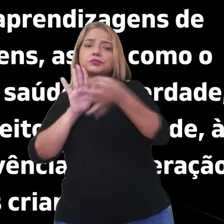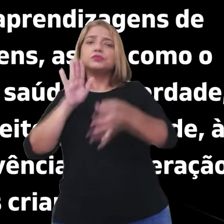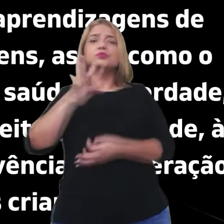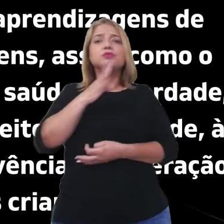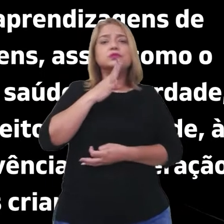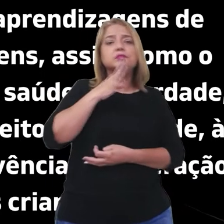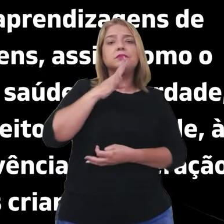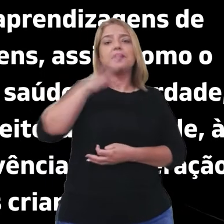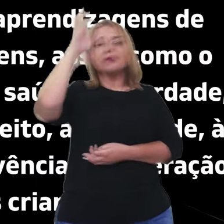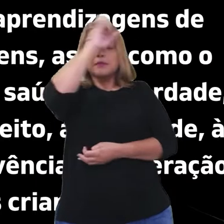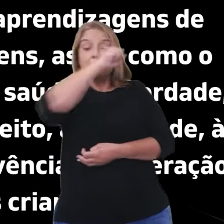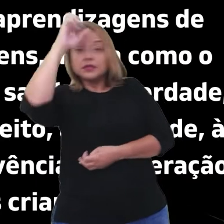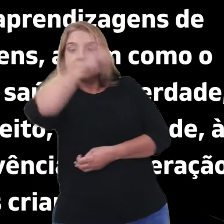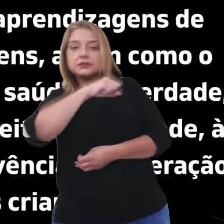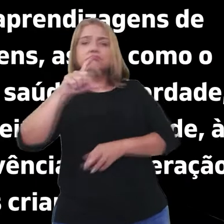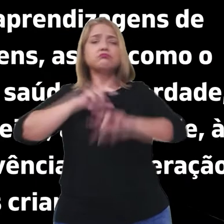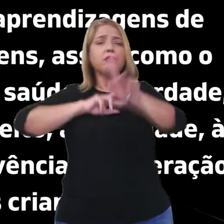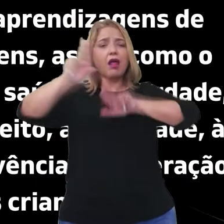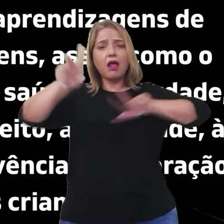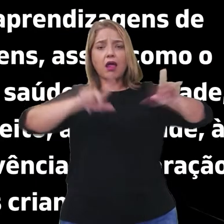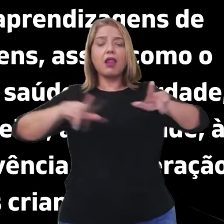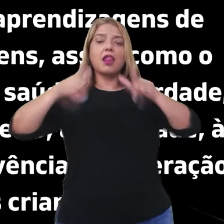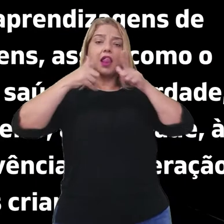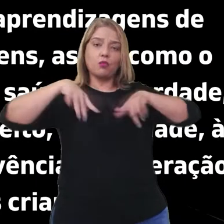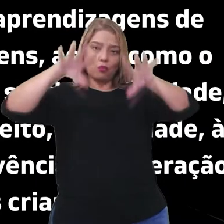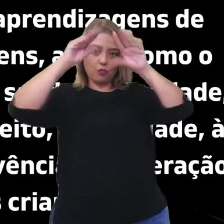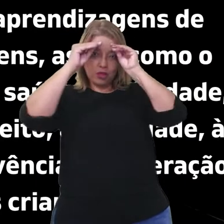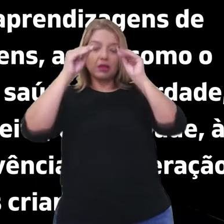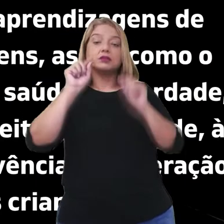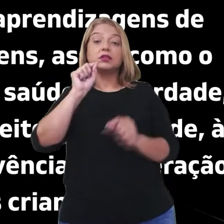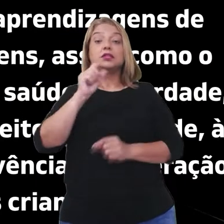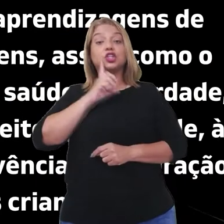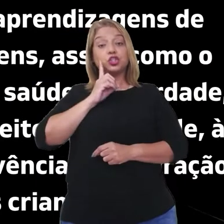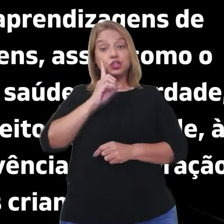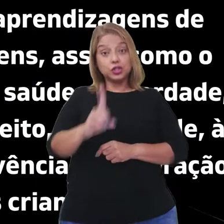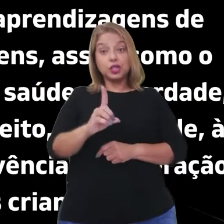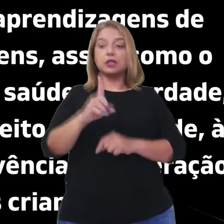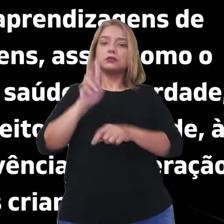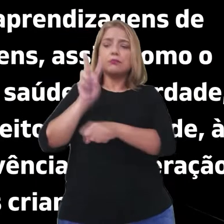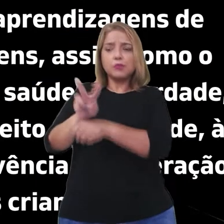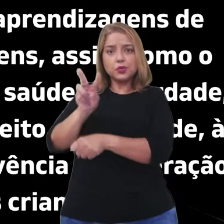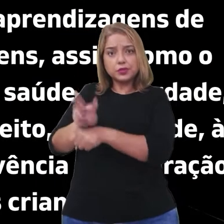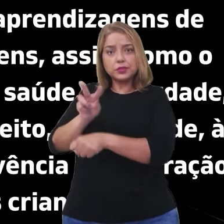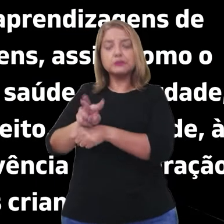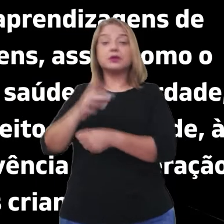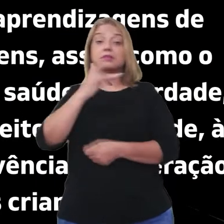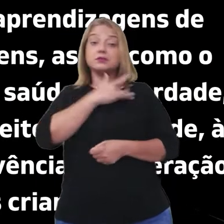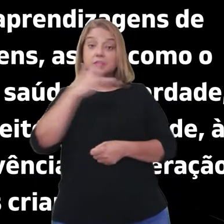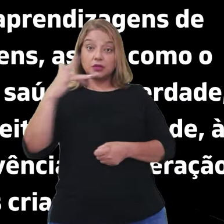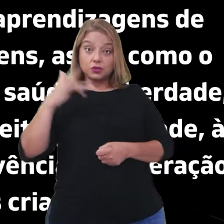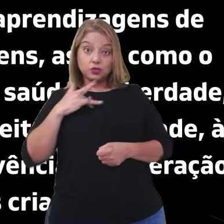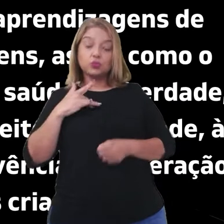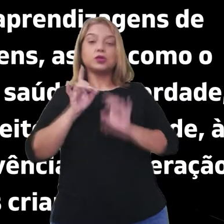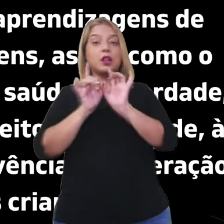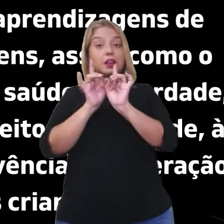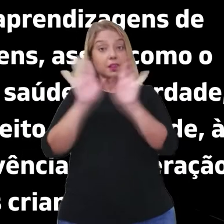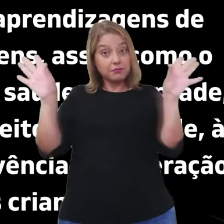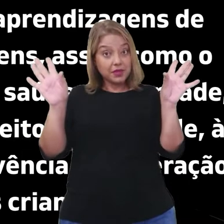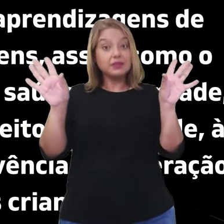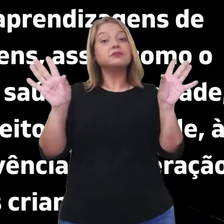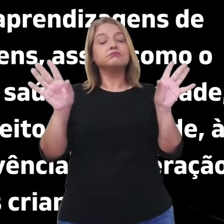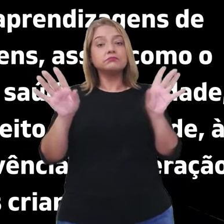aprendizagens de diferentes linguagens, assim como o direito à proteção, à saúde, à